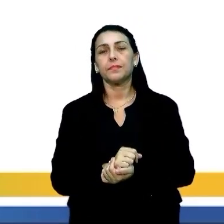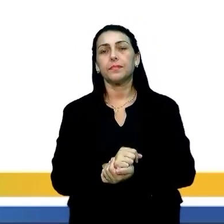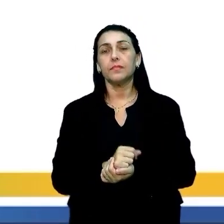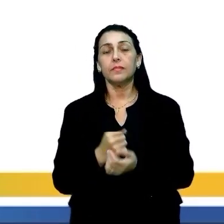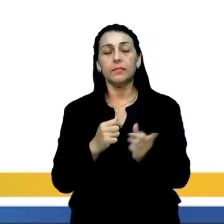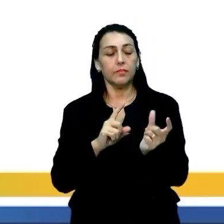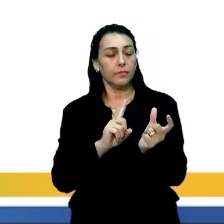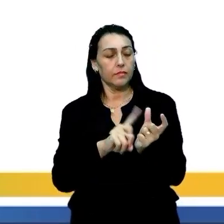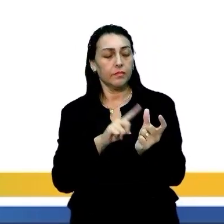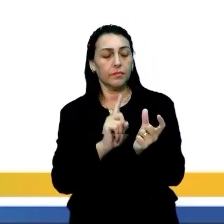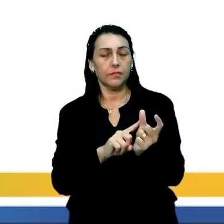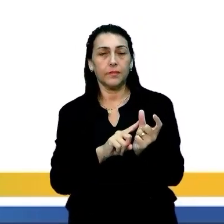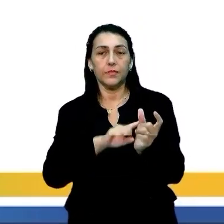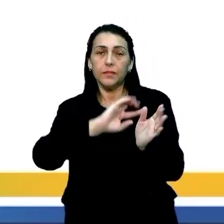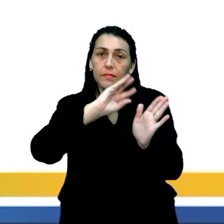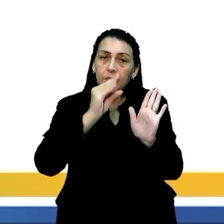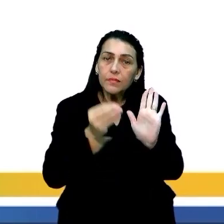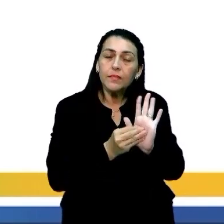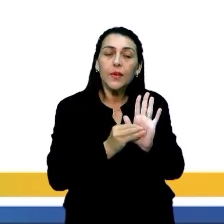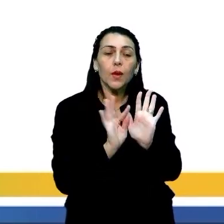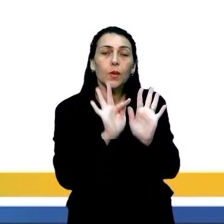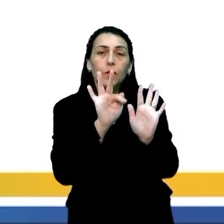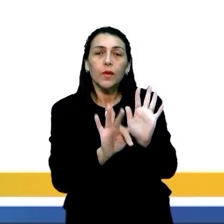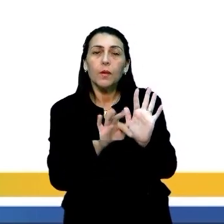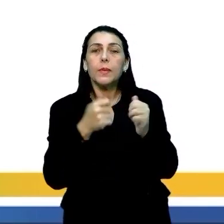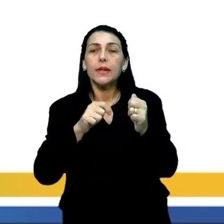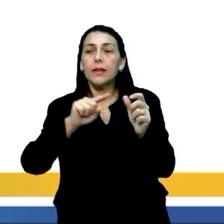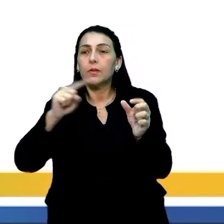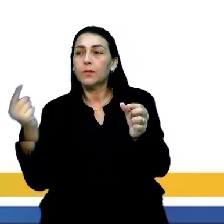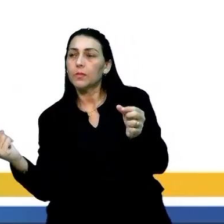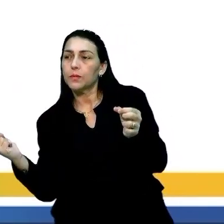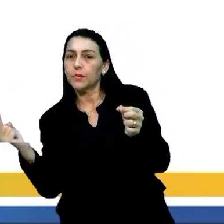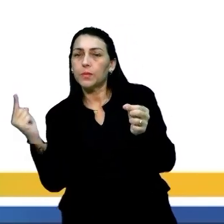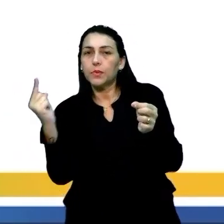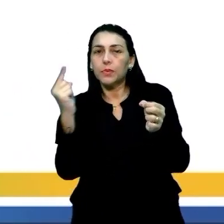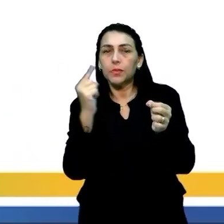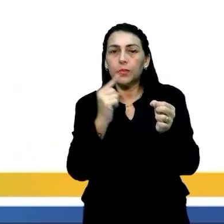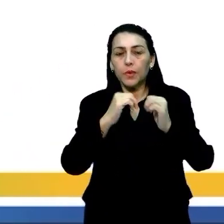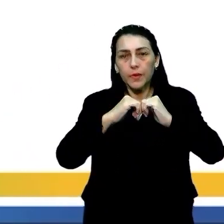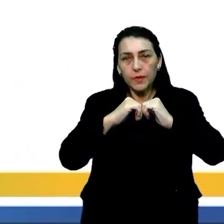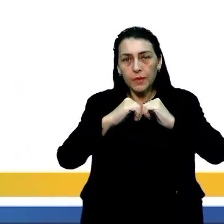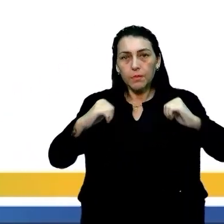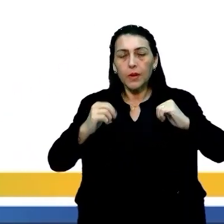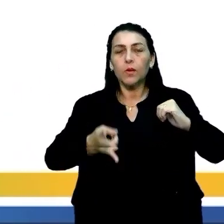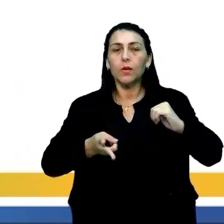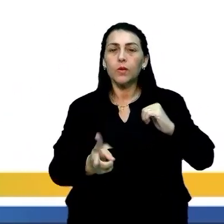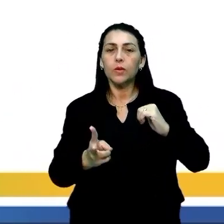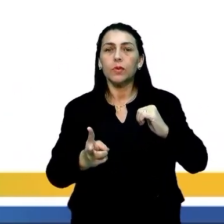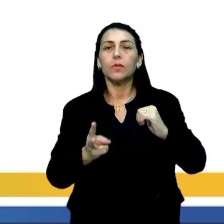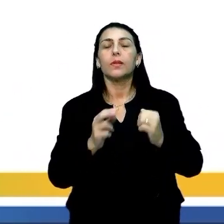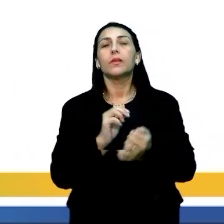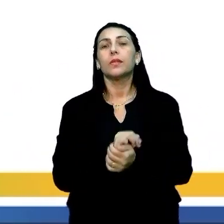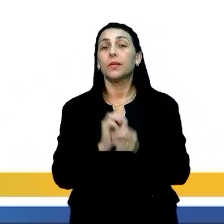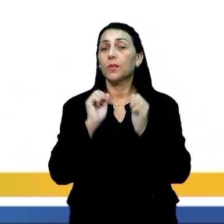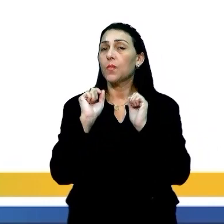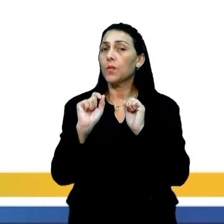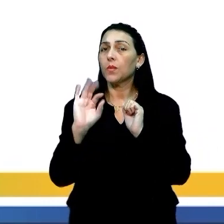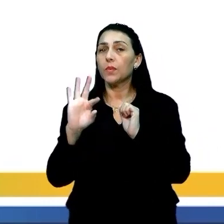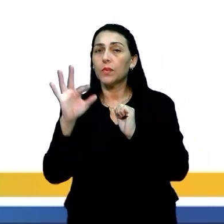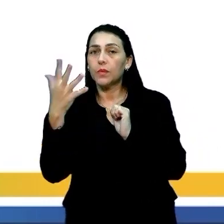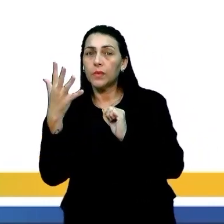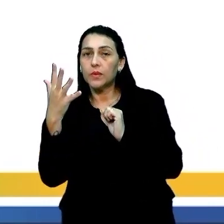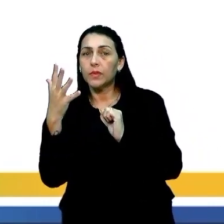sua palavra não coube lá no final da linha. E aí, você vai precisar separar essa palavra para continuar na linha de baixo. O que que acontece?